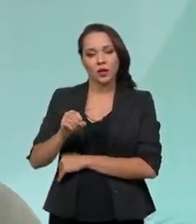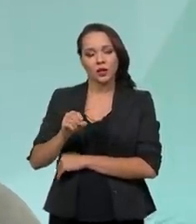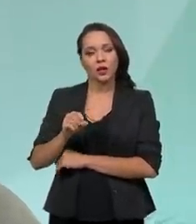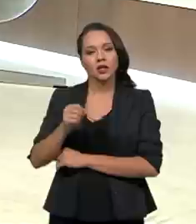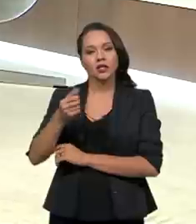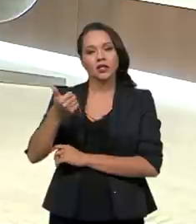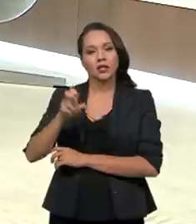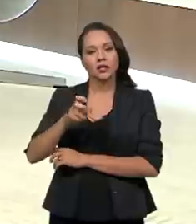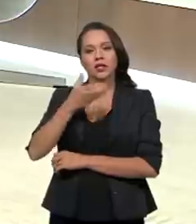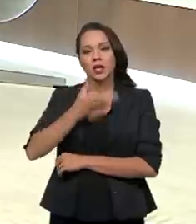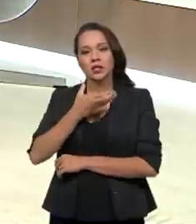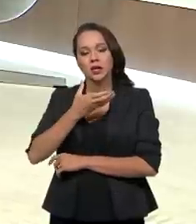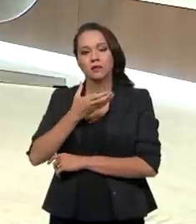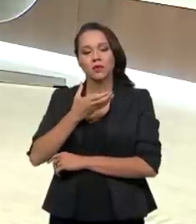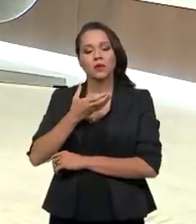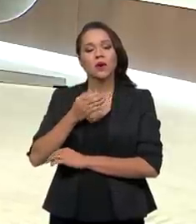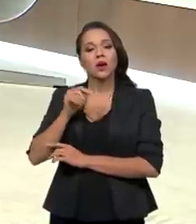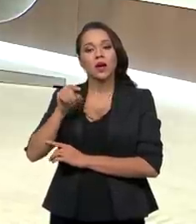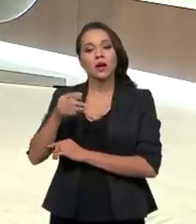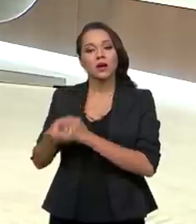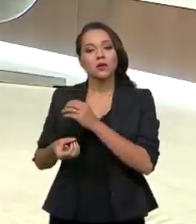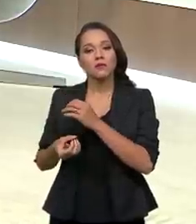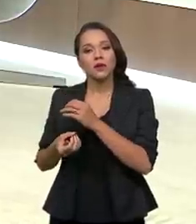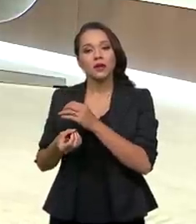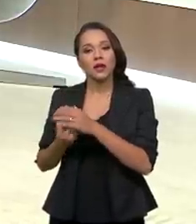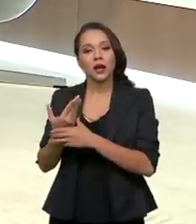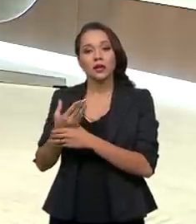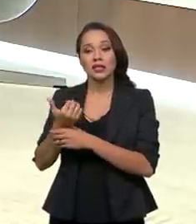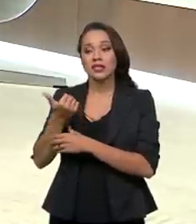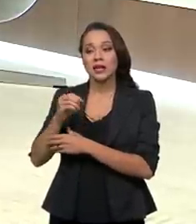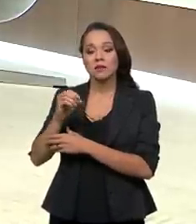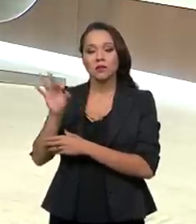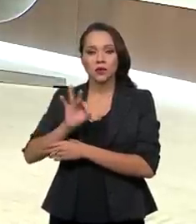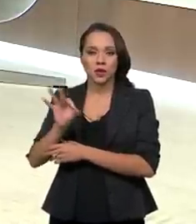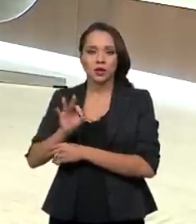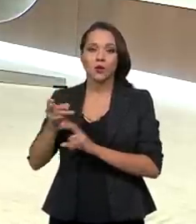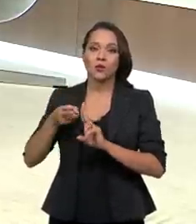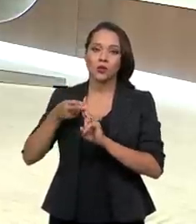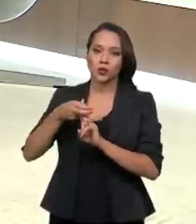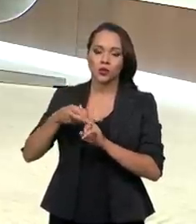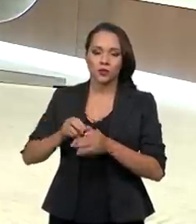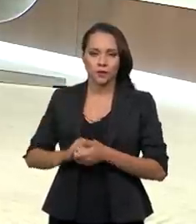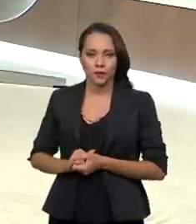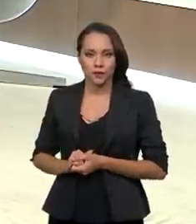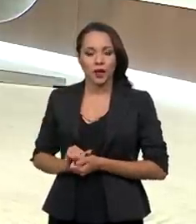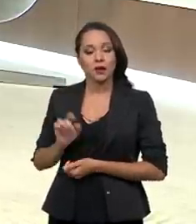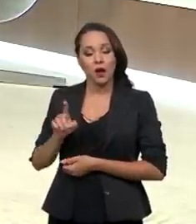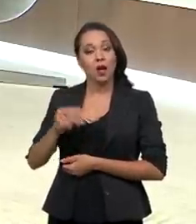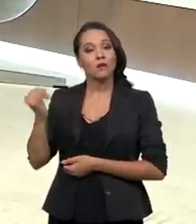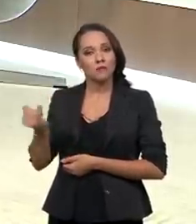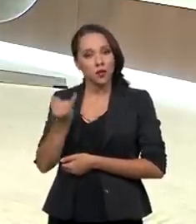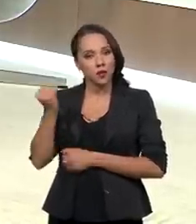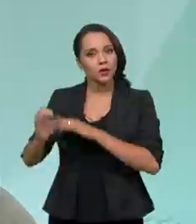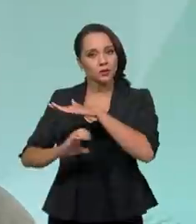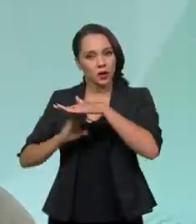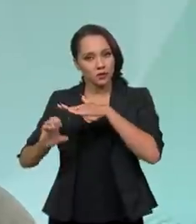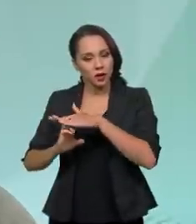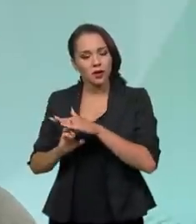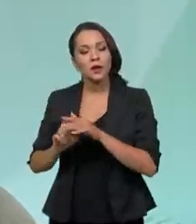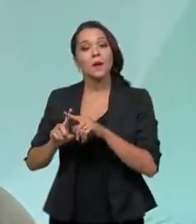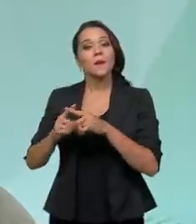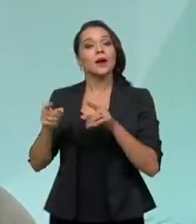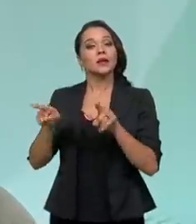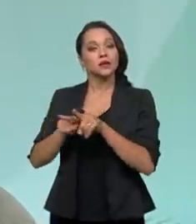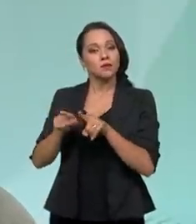2011, a empresa nasce 100% SUS. Ou seja, é uma questão importante para a empresa, mas